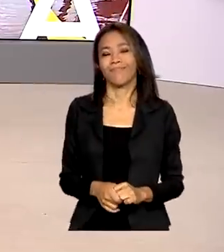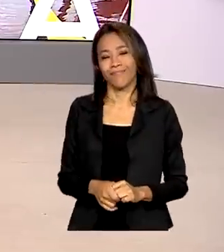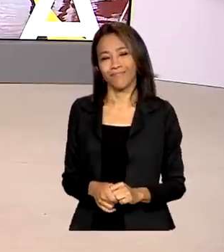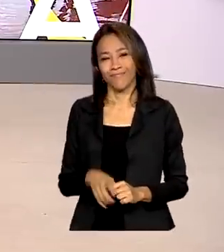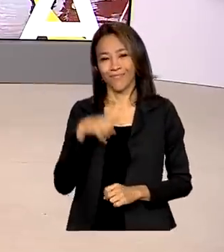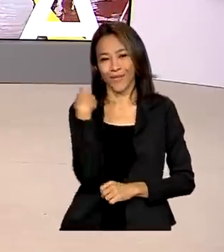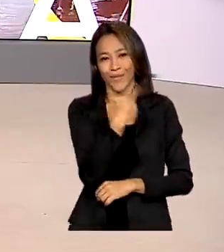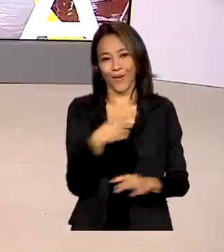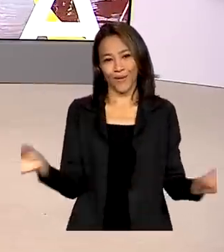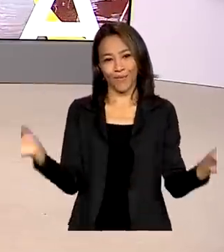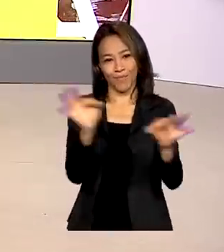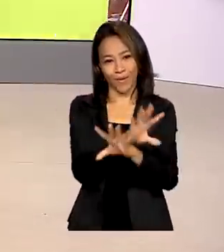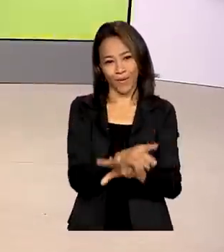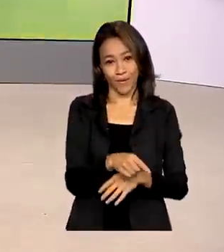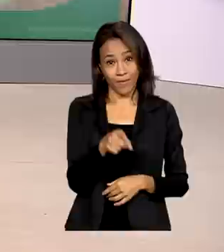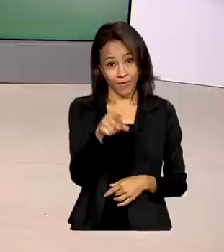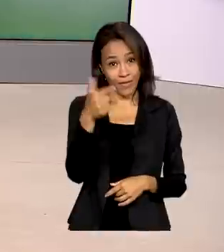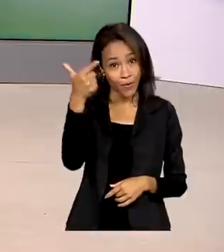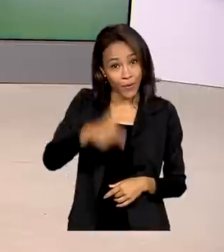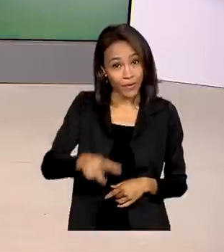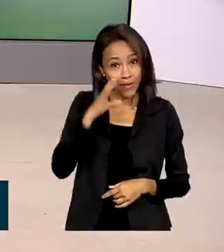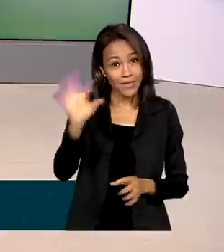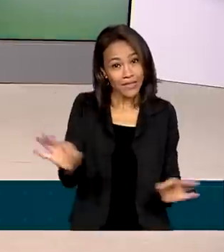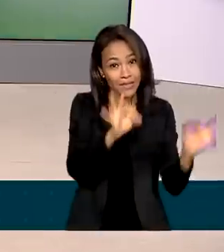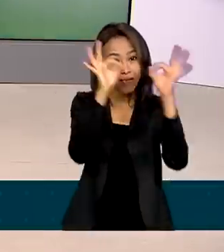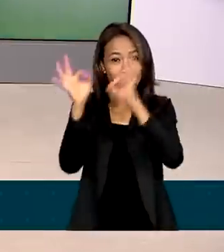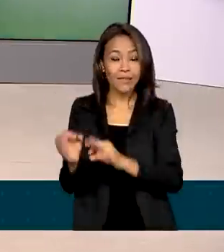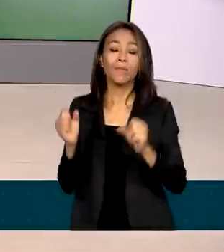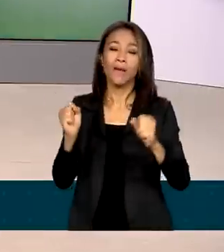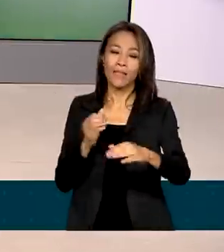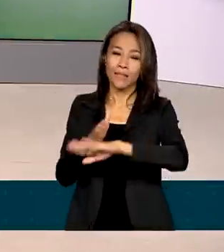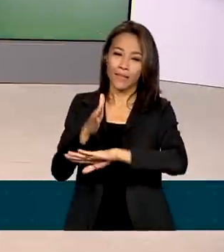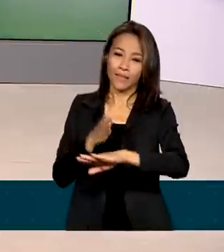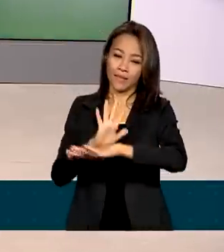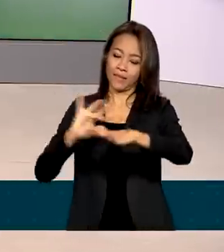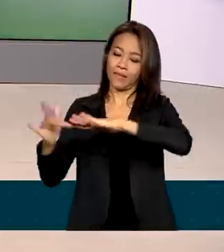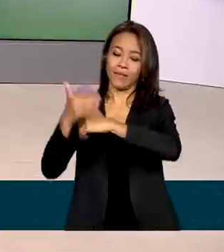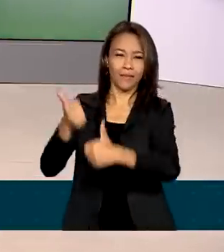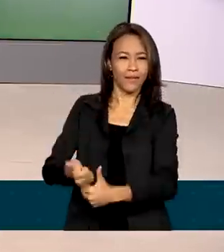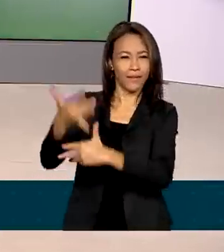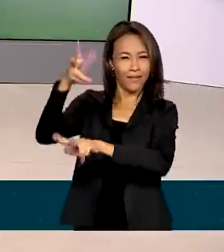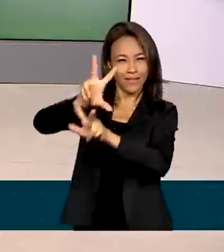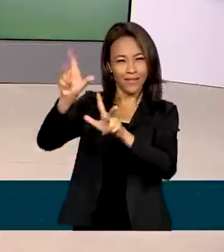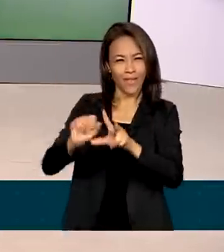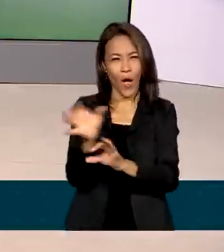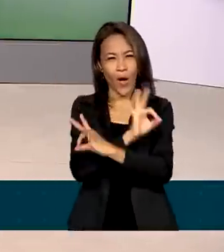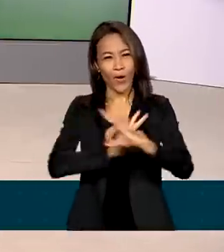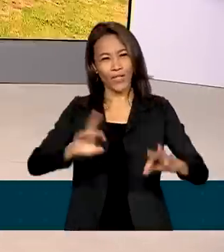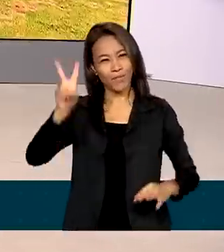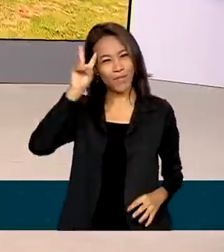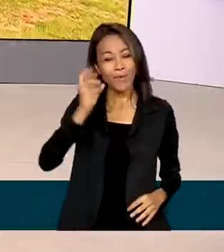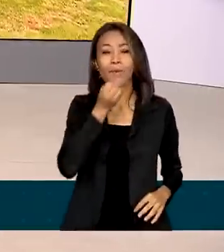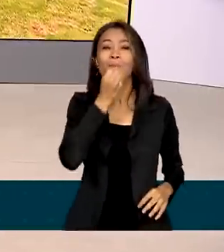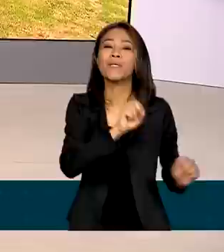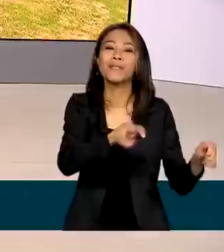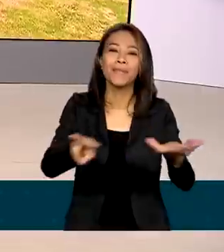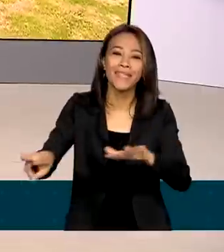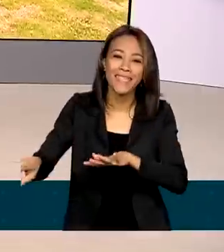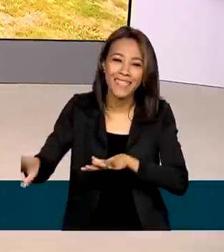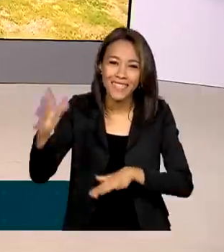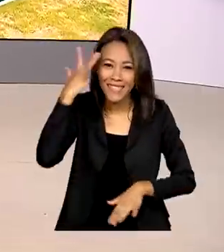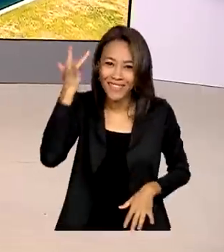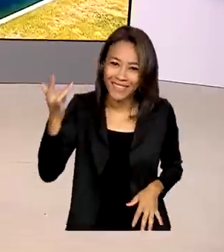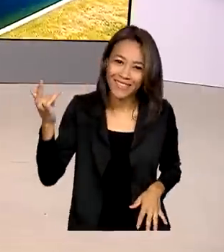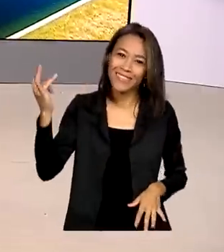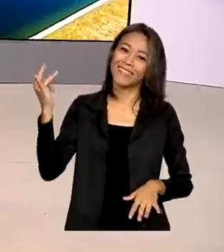E a gente fica por aqui para rever as reportagens, acesse as redes sociais da TV Brasil. Uma ótima segunda-feira, uma boa semana e até